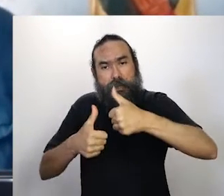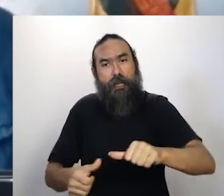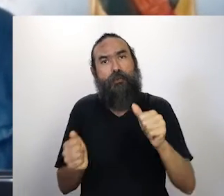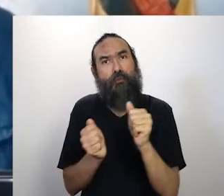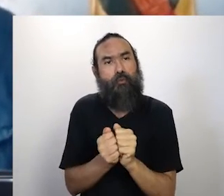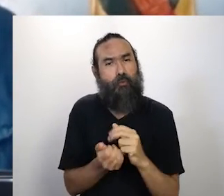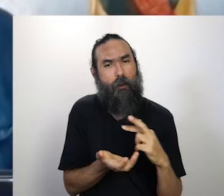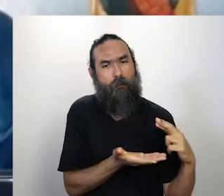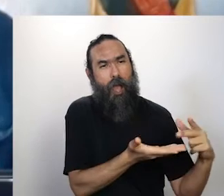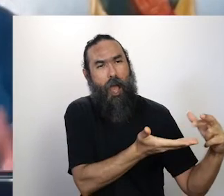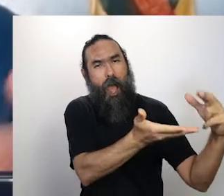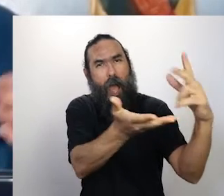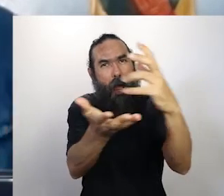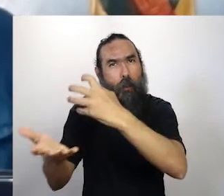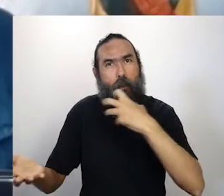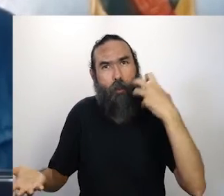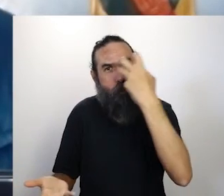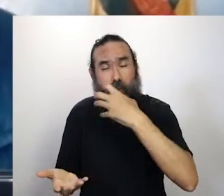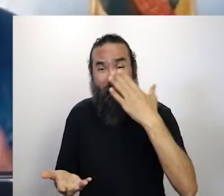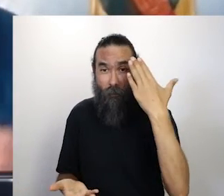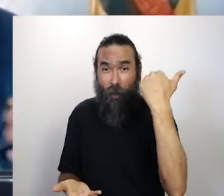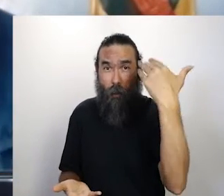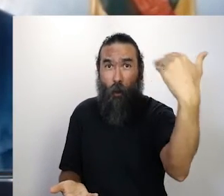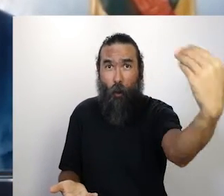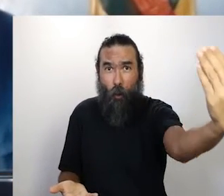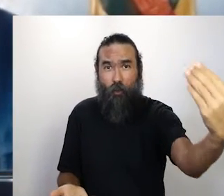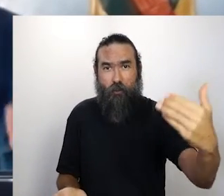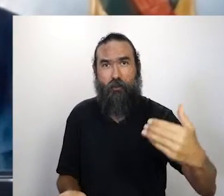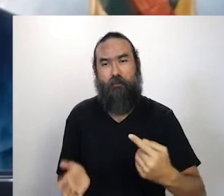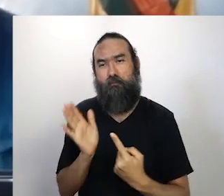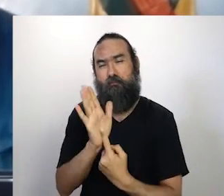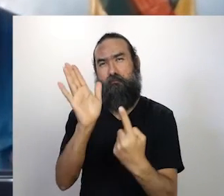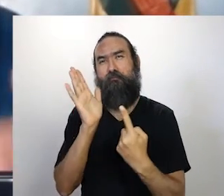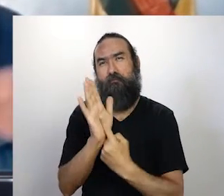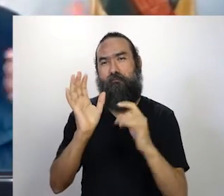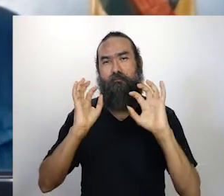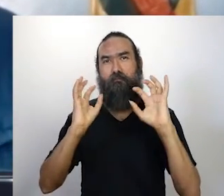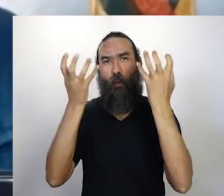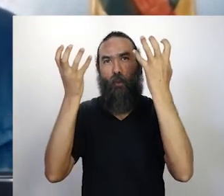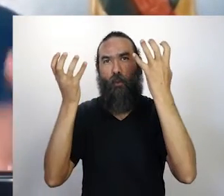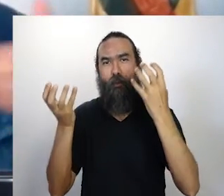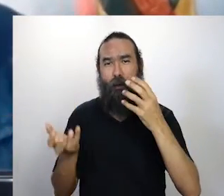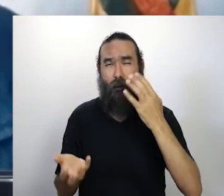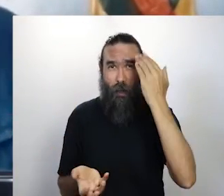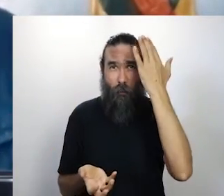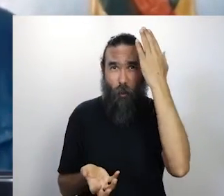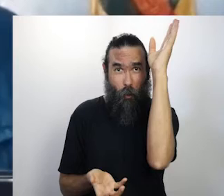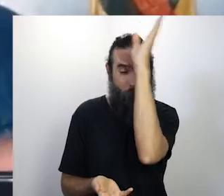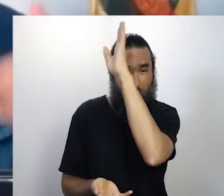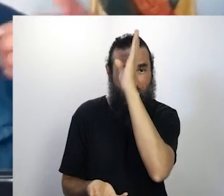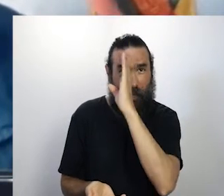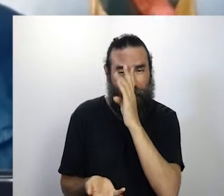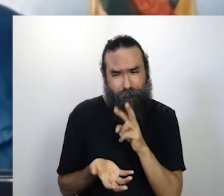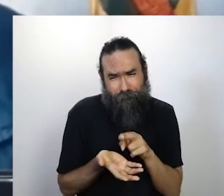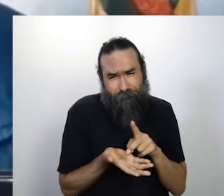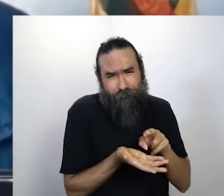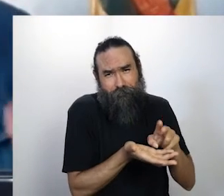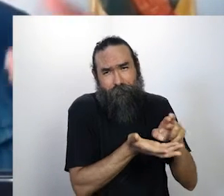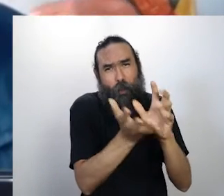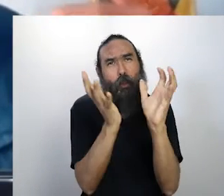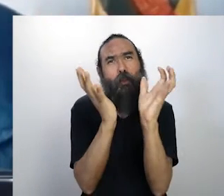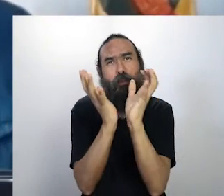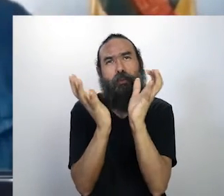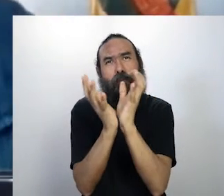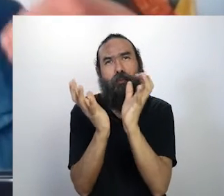diferentes estilos, como Palavra Cantada, Fortuna, Selmar, Antônio Nóbrega, Ivaldo Bertazzo, Quinteto Violado,